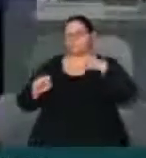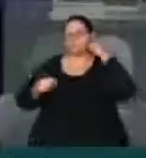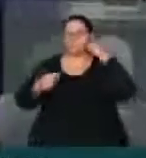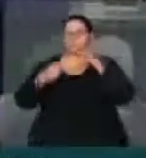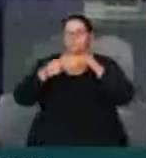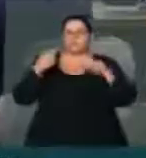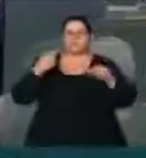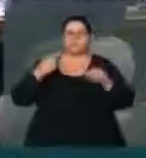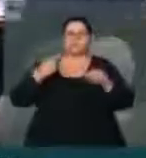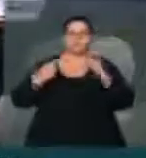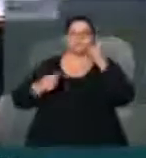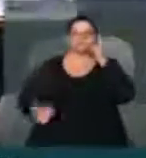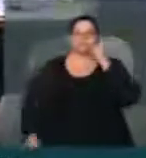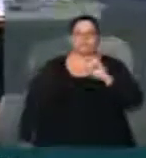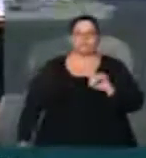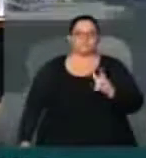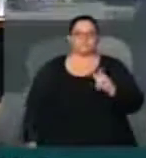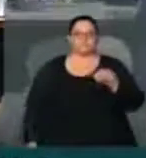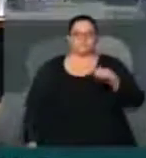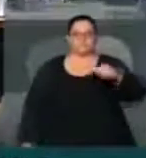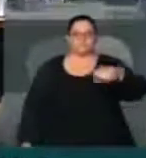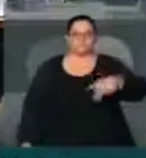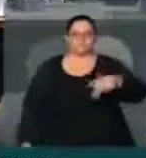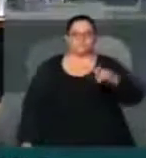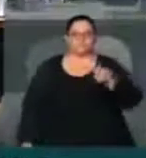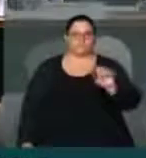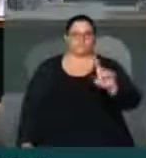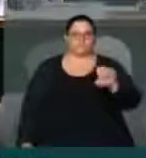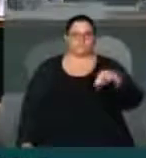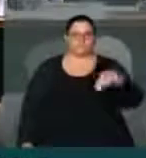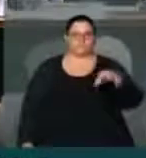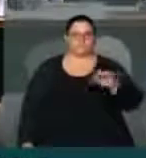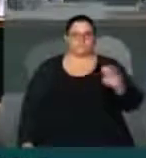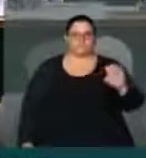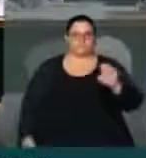posicionamento do deputado Ivan Valente corroborado que foi pelo deputado Rubens Bueno